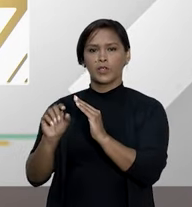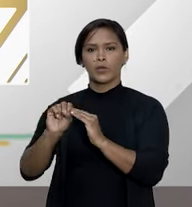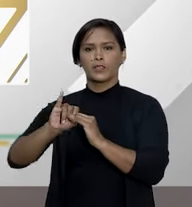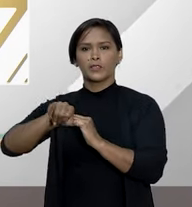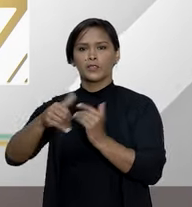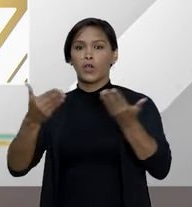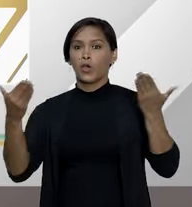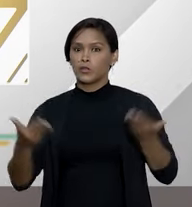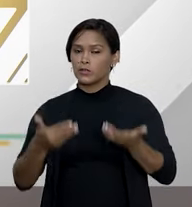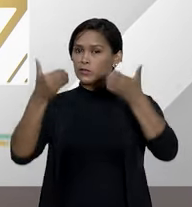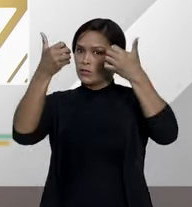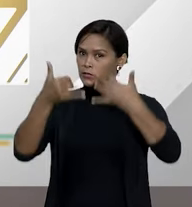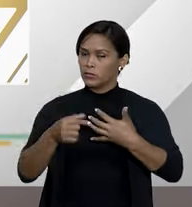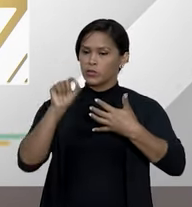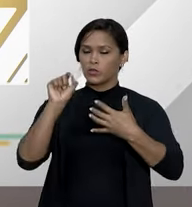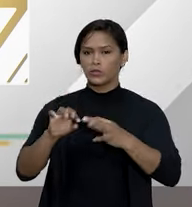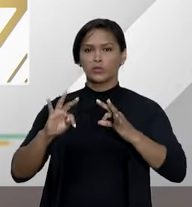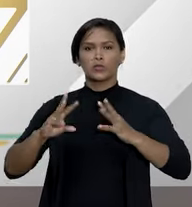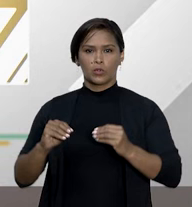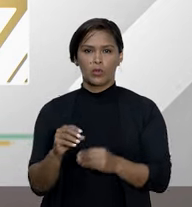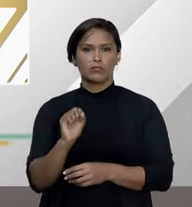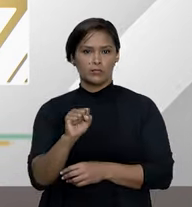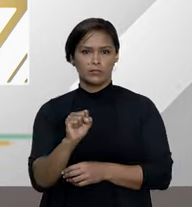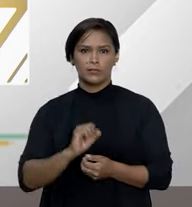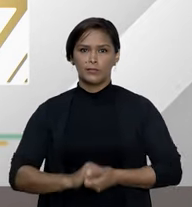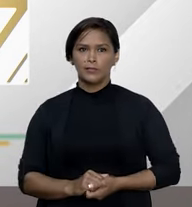já se pronunciou sobre essa questão não é mesmo